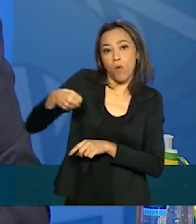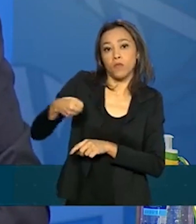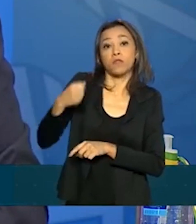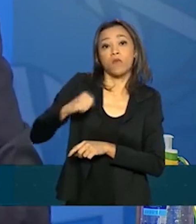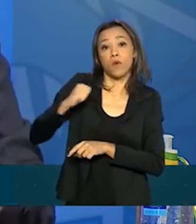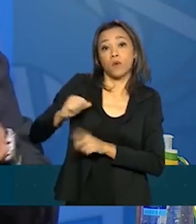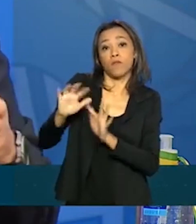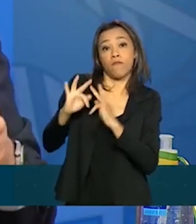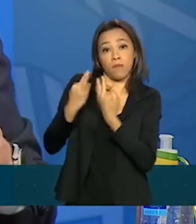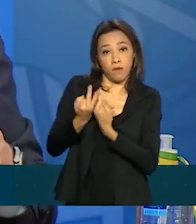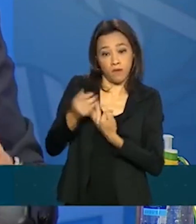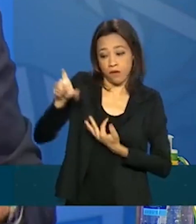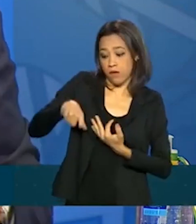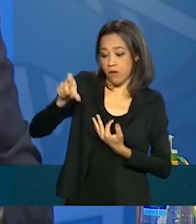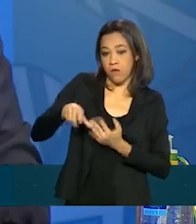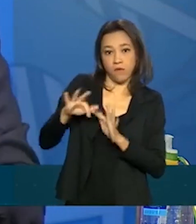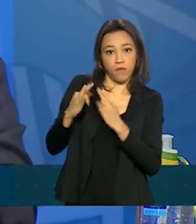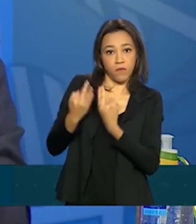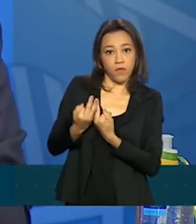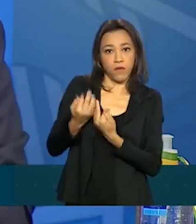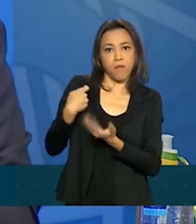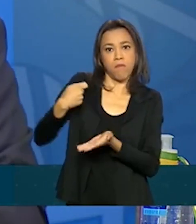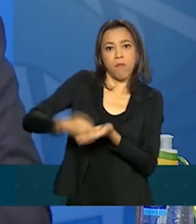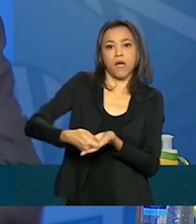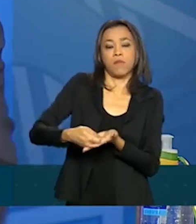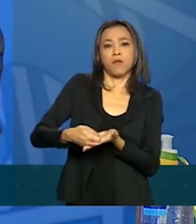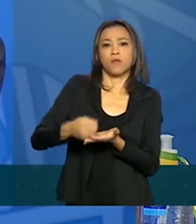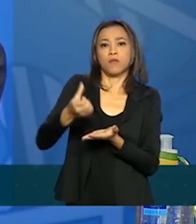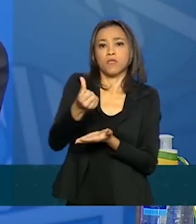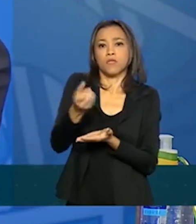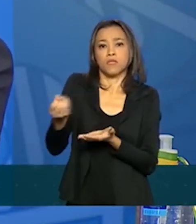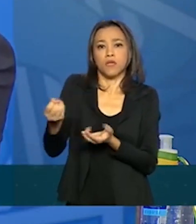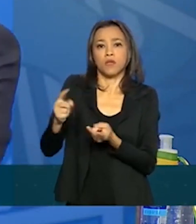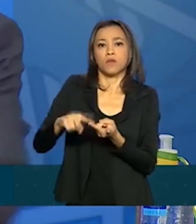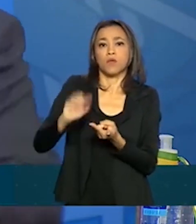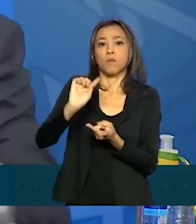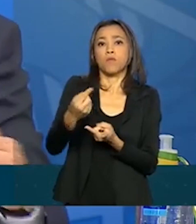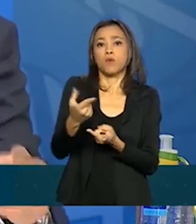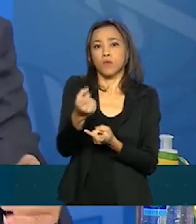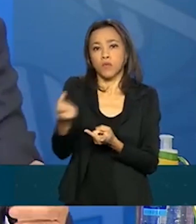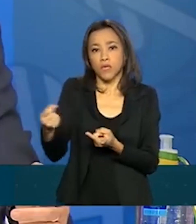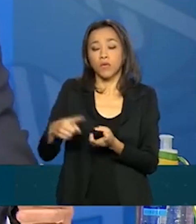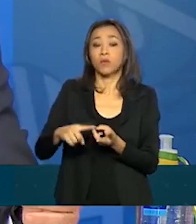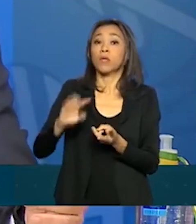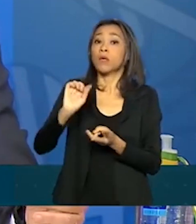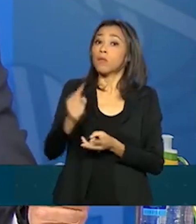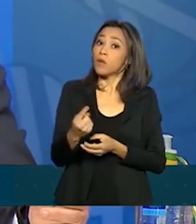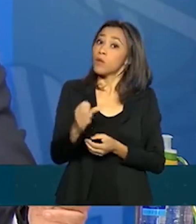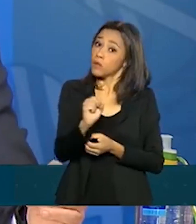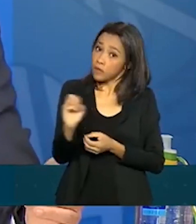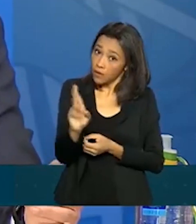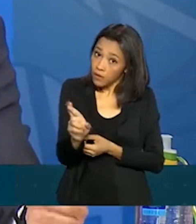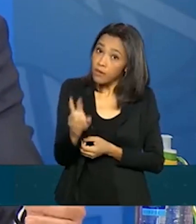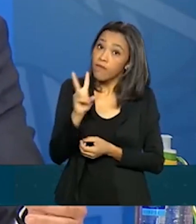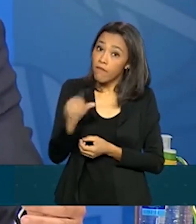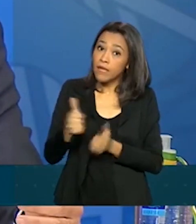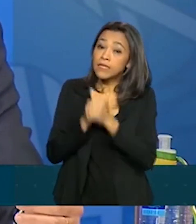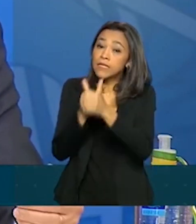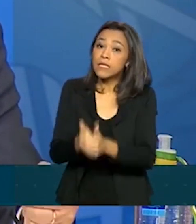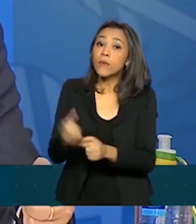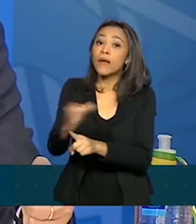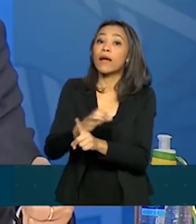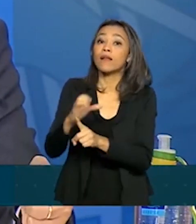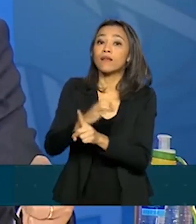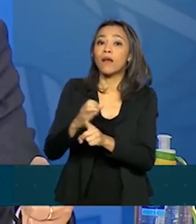nós teremos pagamentos de 600, 1.200 e 1.800 reais, vai seguir o cronograma do